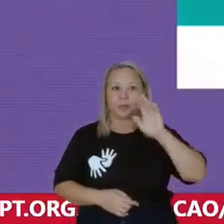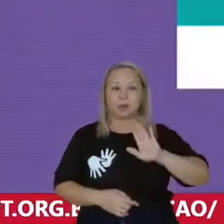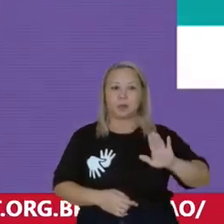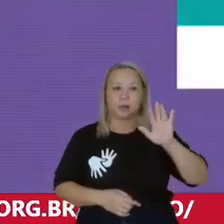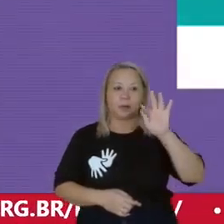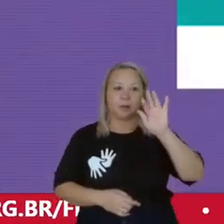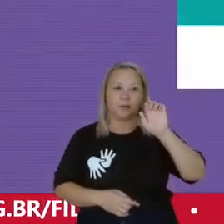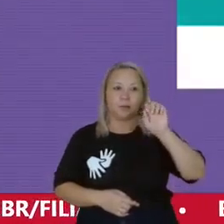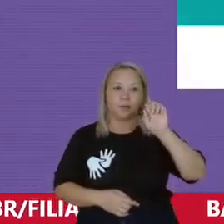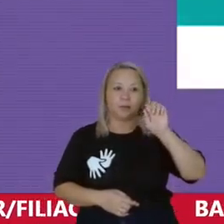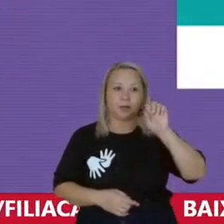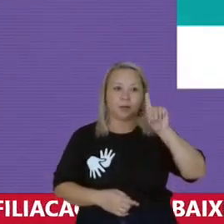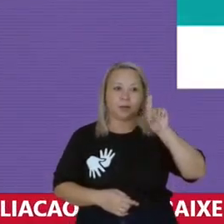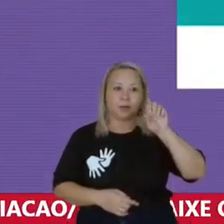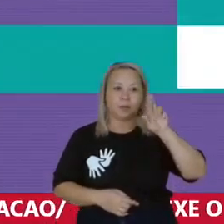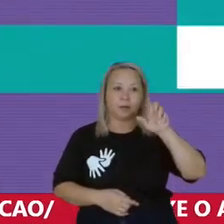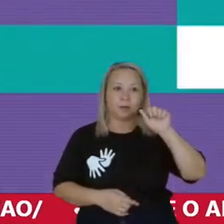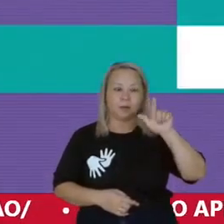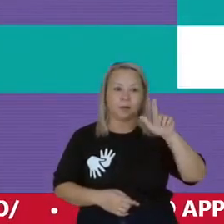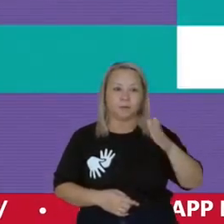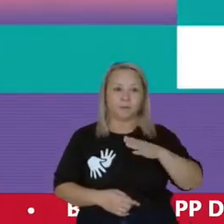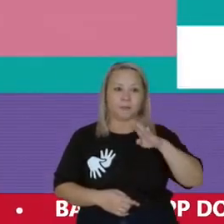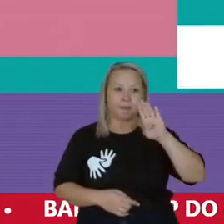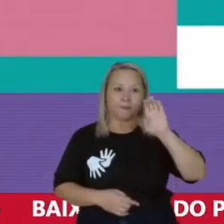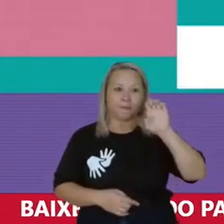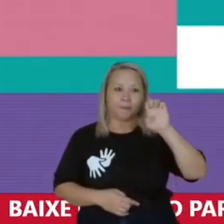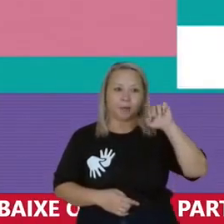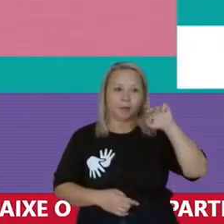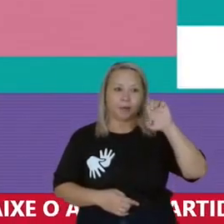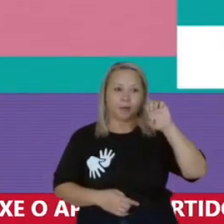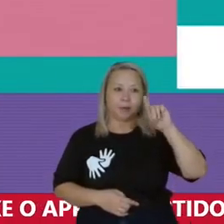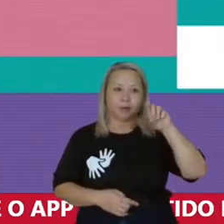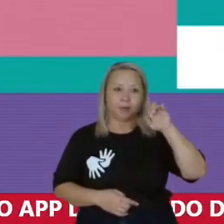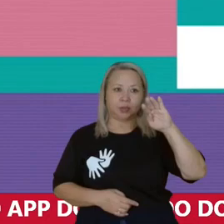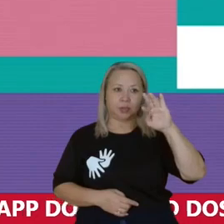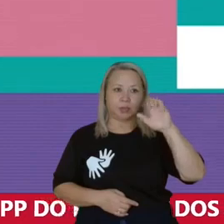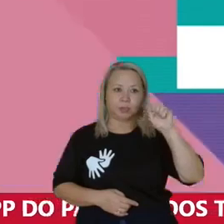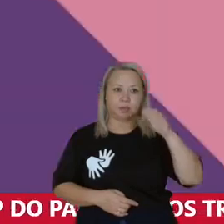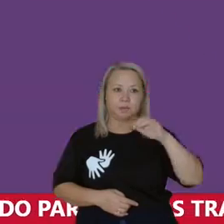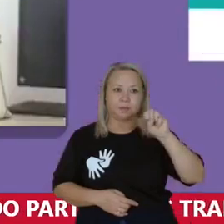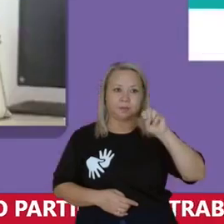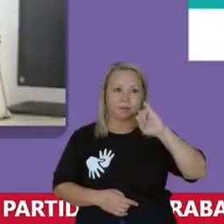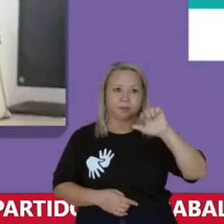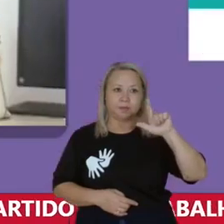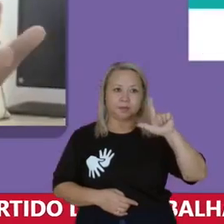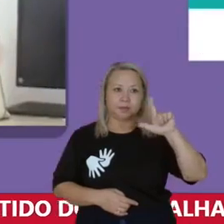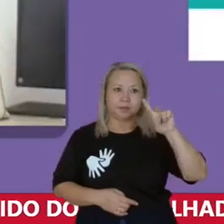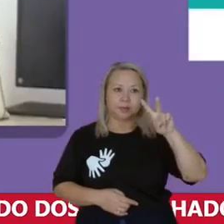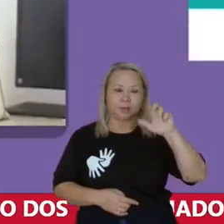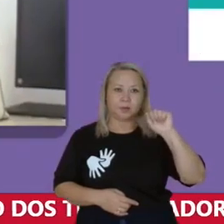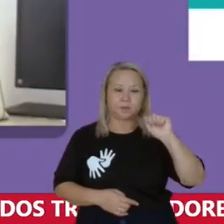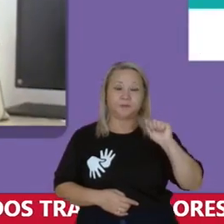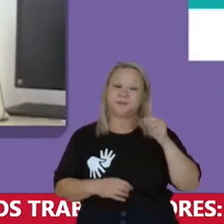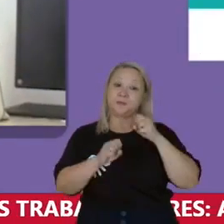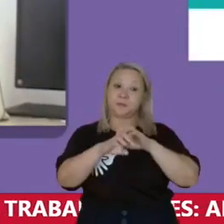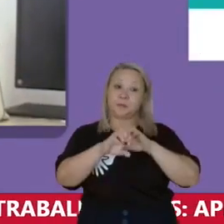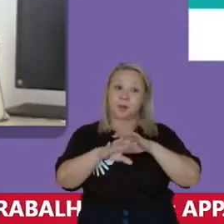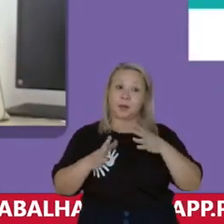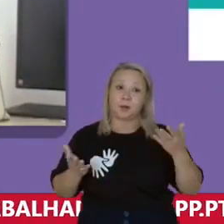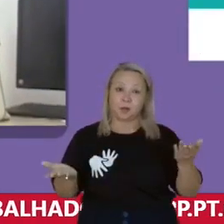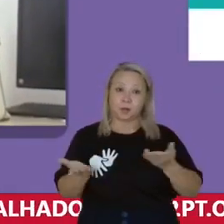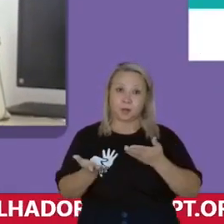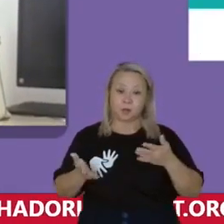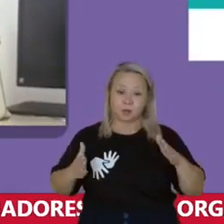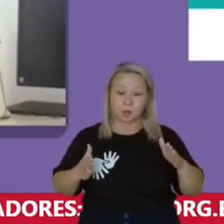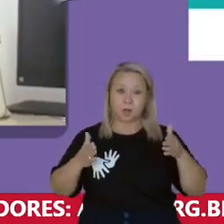a aula de hoje nós vamos